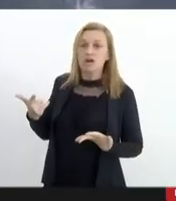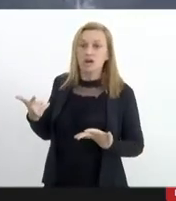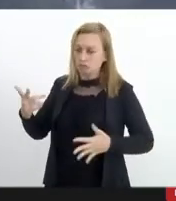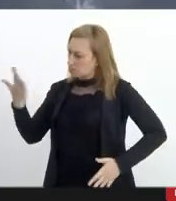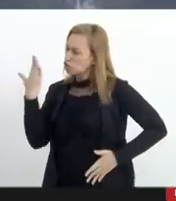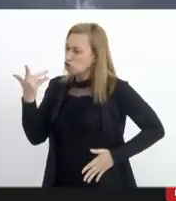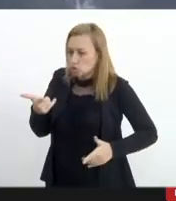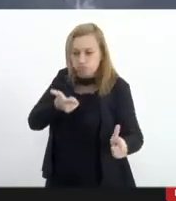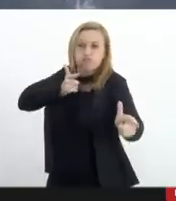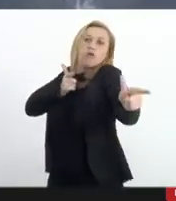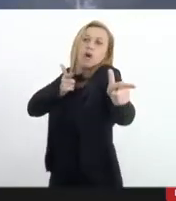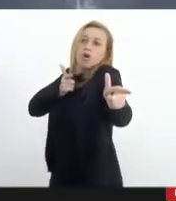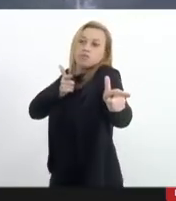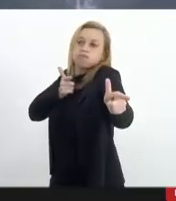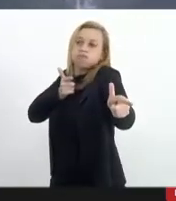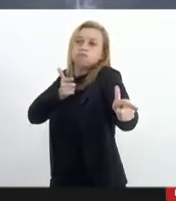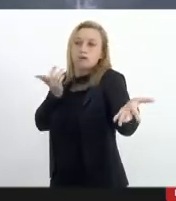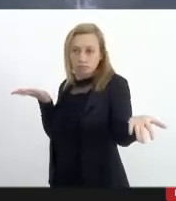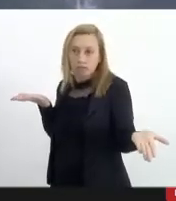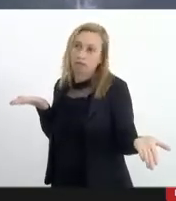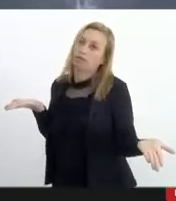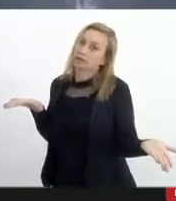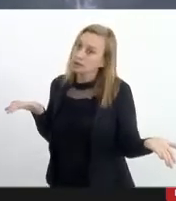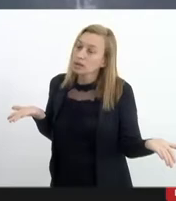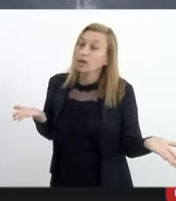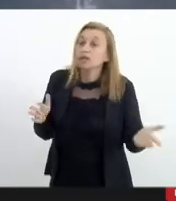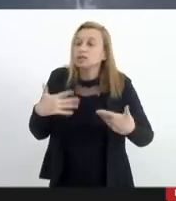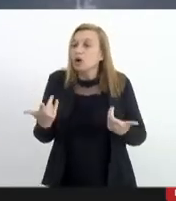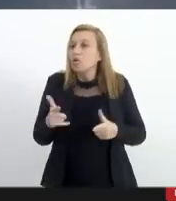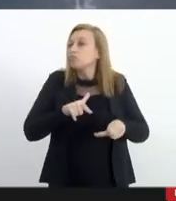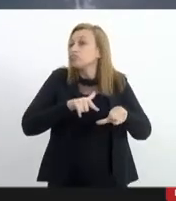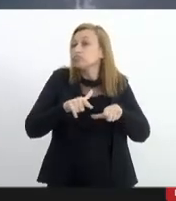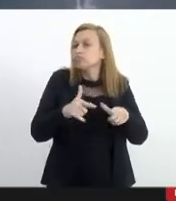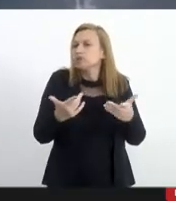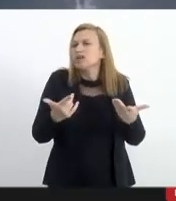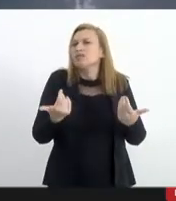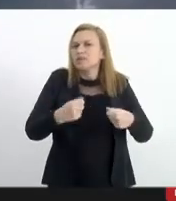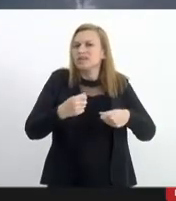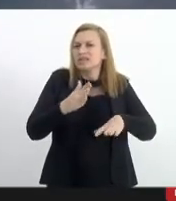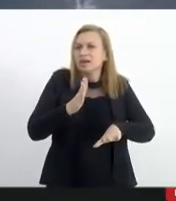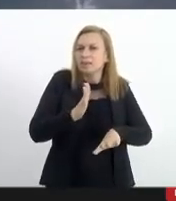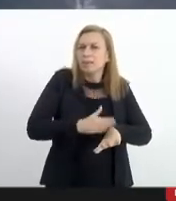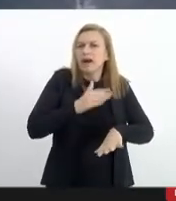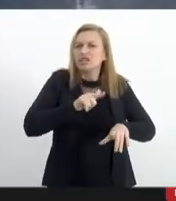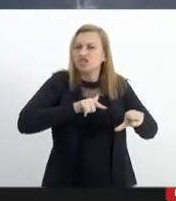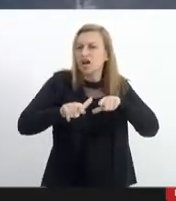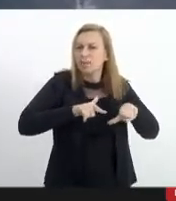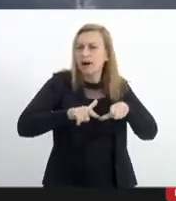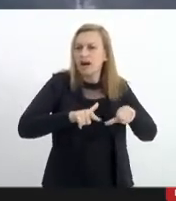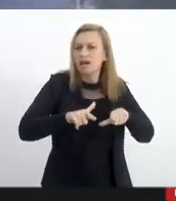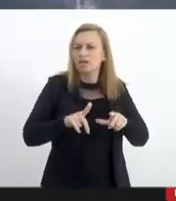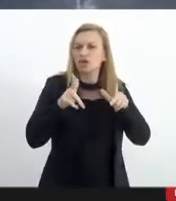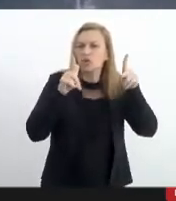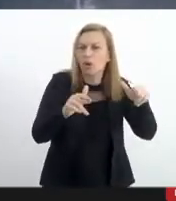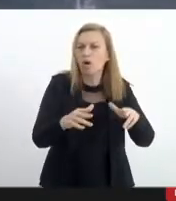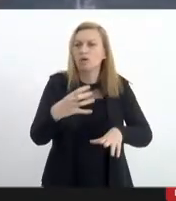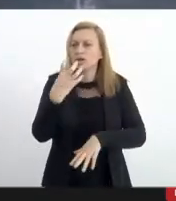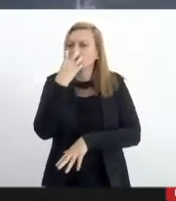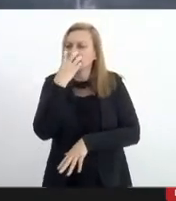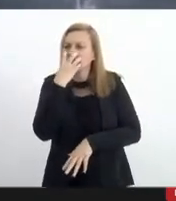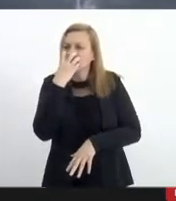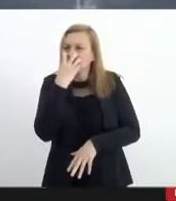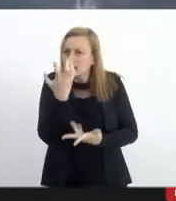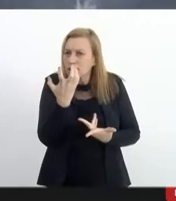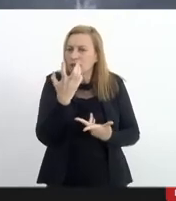criminosos com armamento daquele tamanho então operações não deveriam ter mais operações como a operação com a cadela da